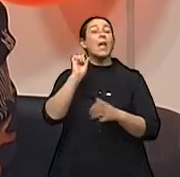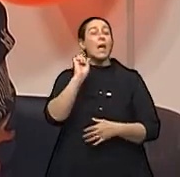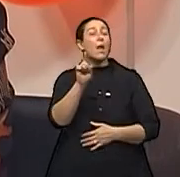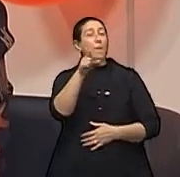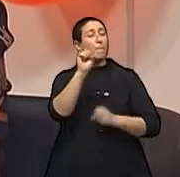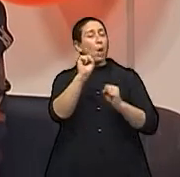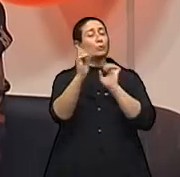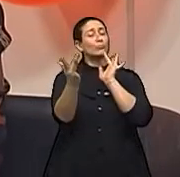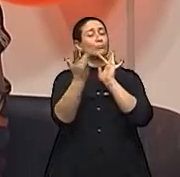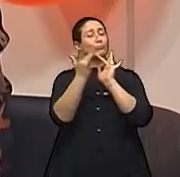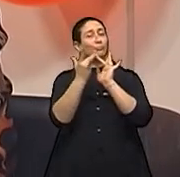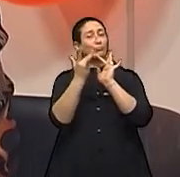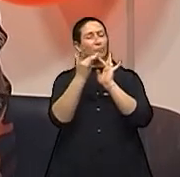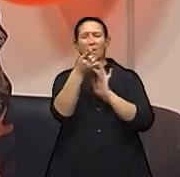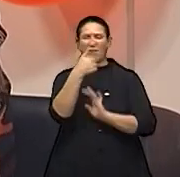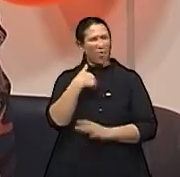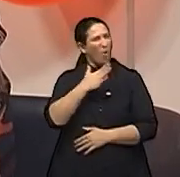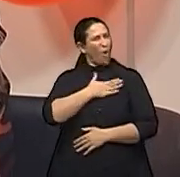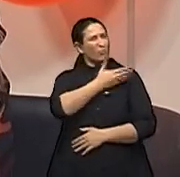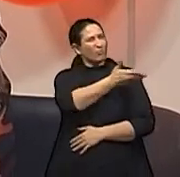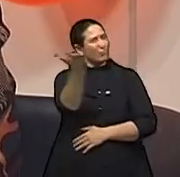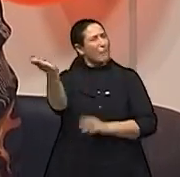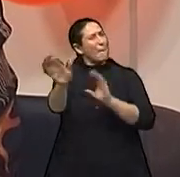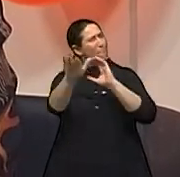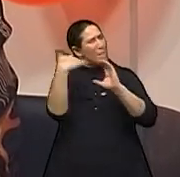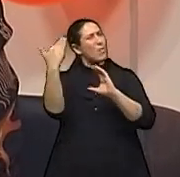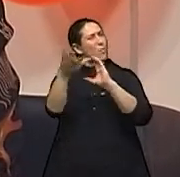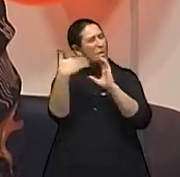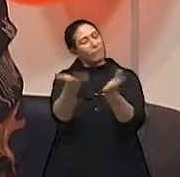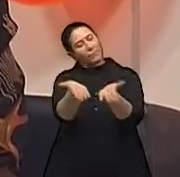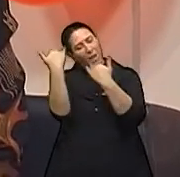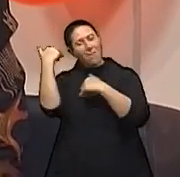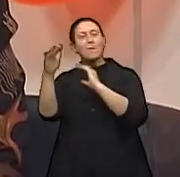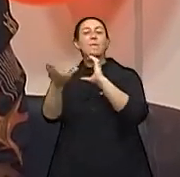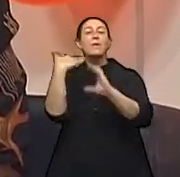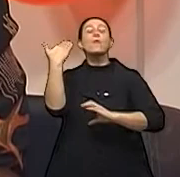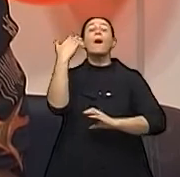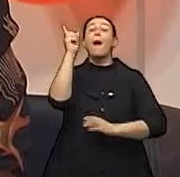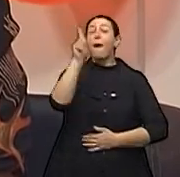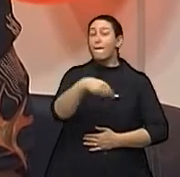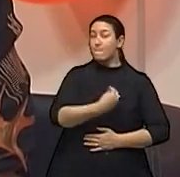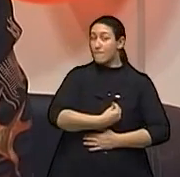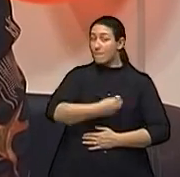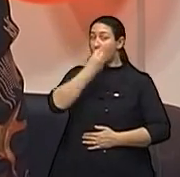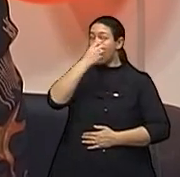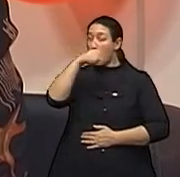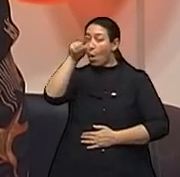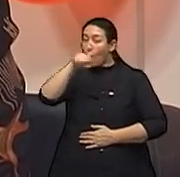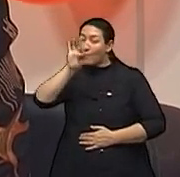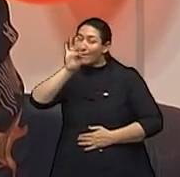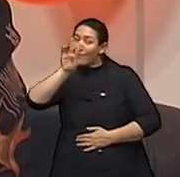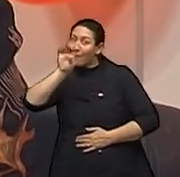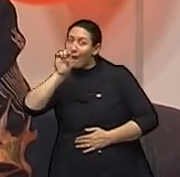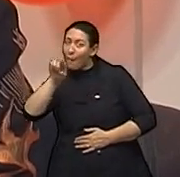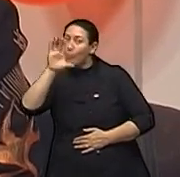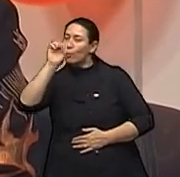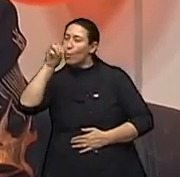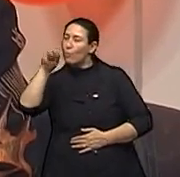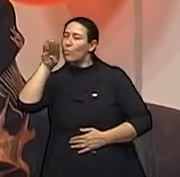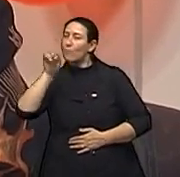do nosso e-mail, né? A gente adora quando vocês passam e-mail para a gente. Então, o nosso e-mail é vivabem.tv